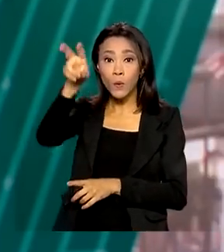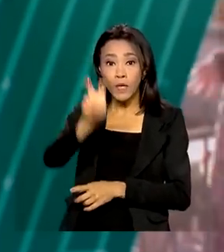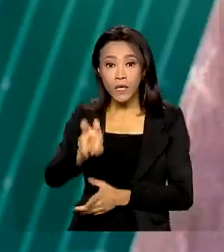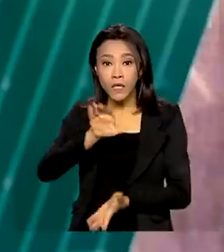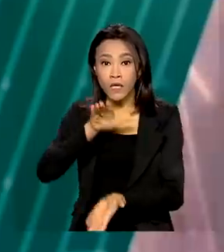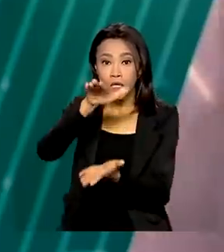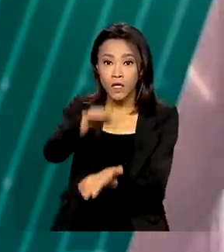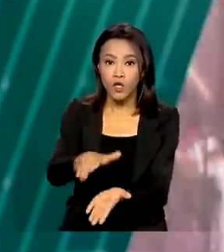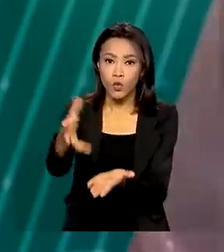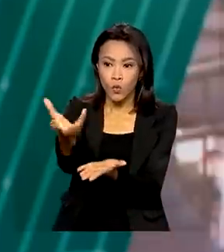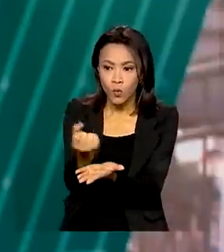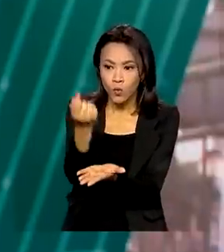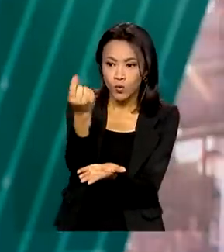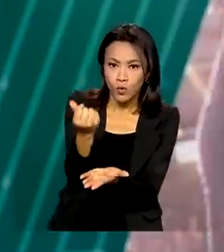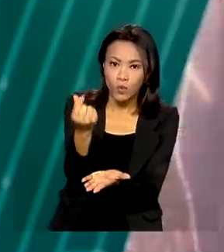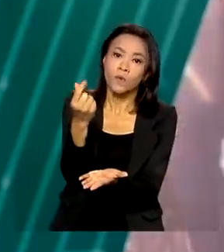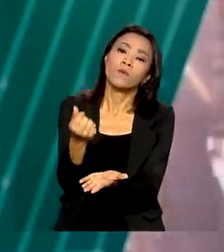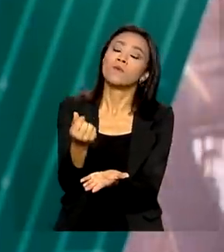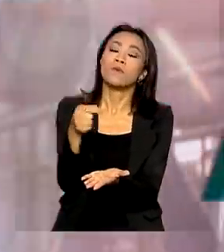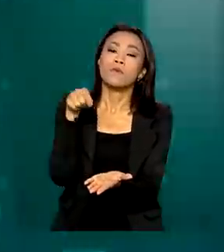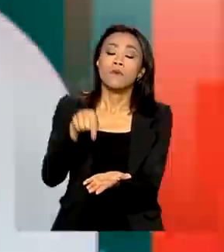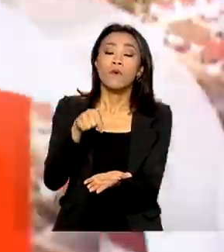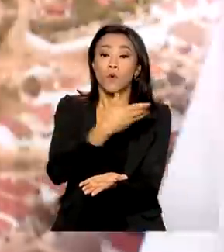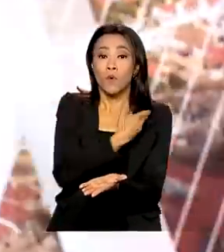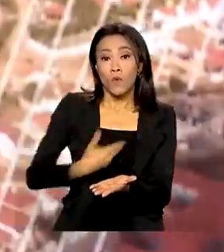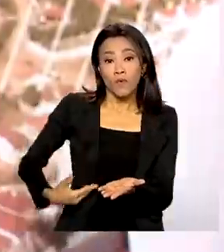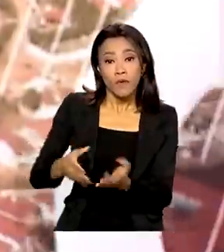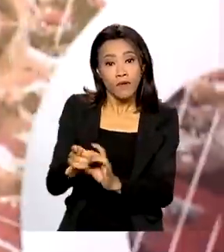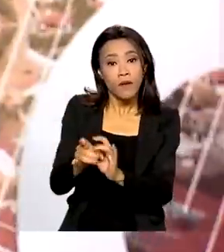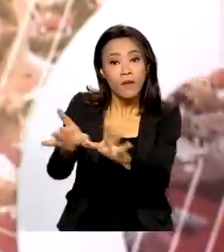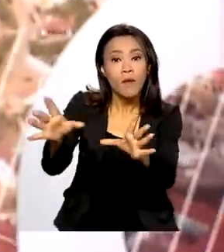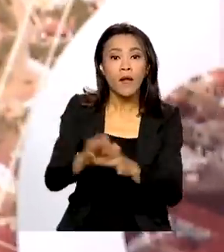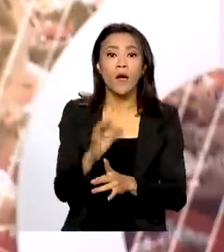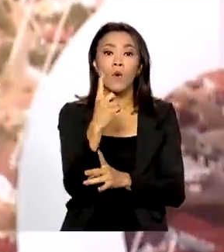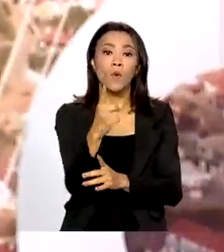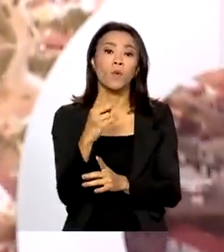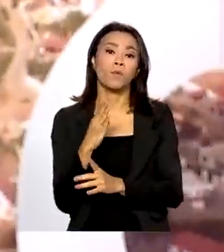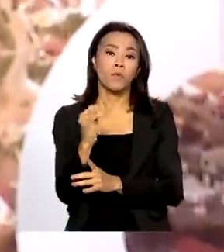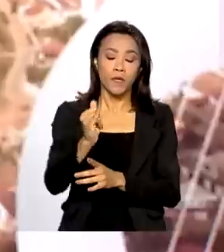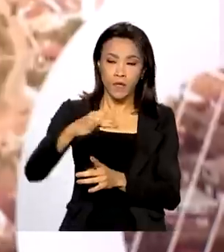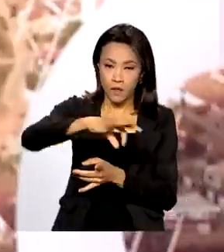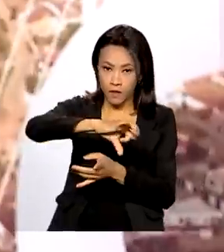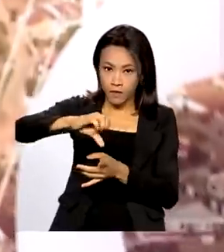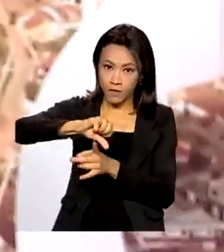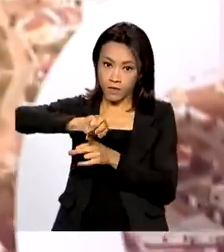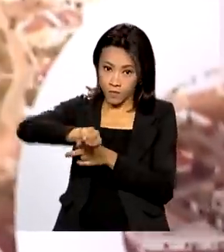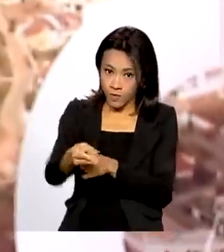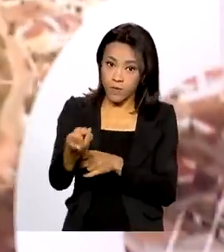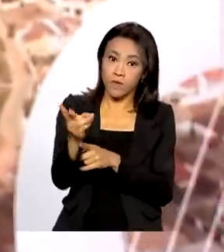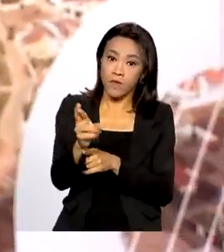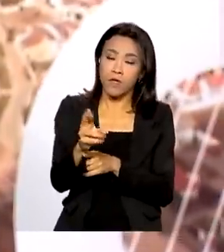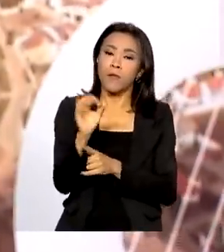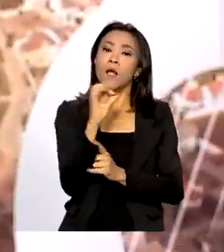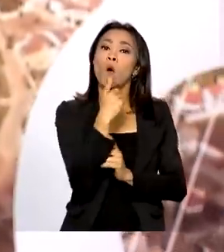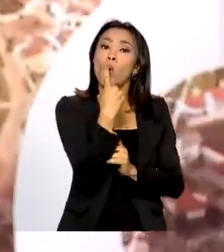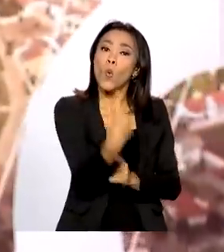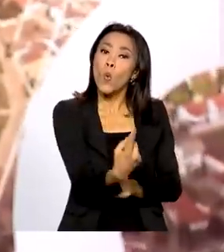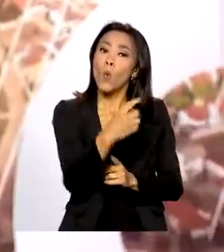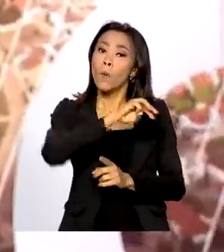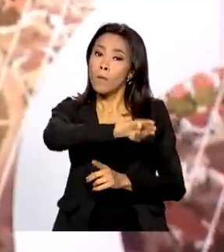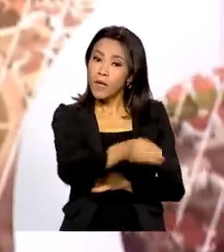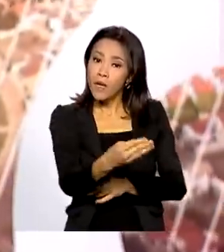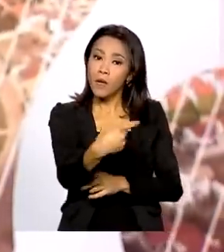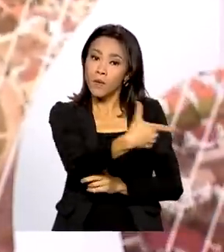imposto de renda. O governo vai liberar um total de 1 bilhão e 900 milhões de reais para mais de 1 milhão e